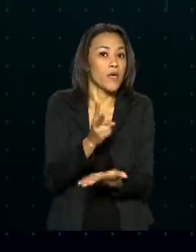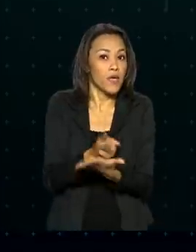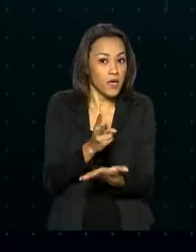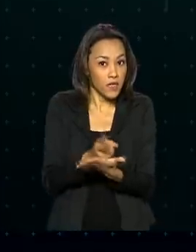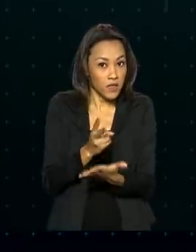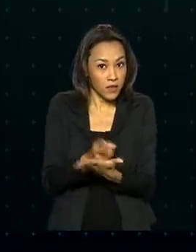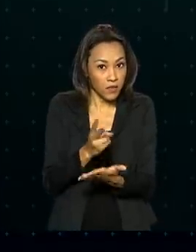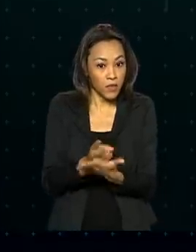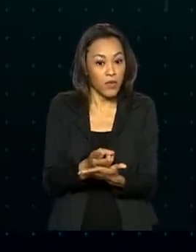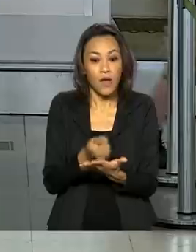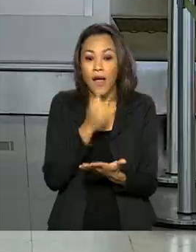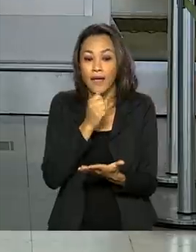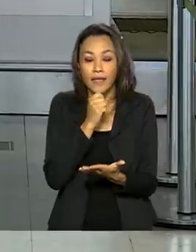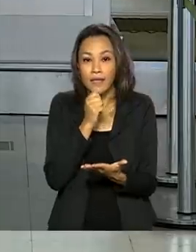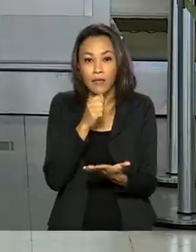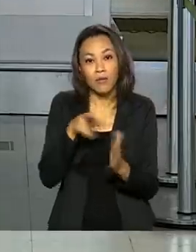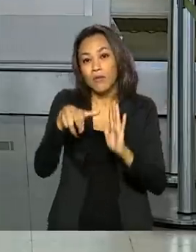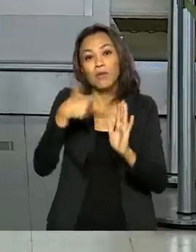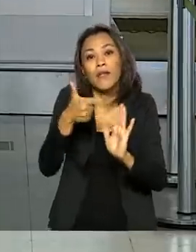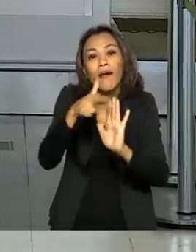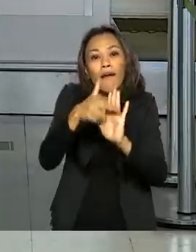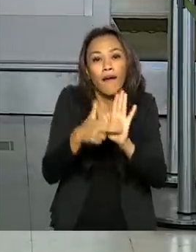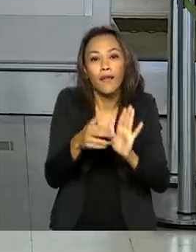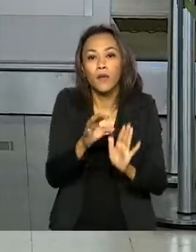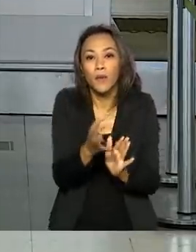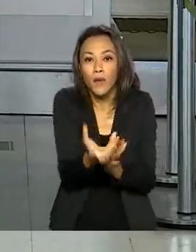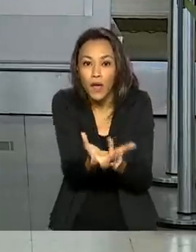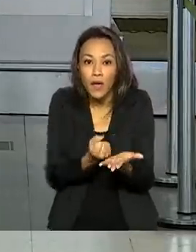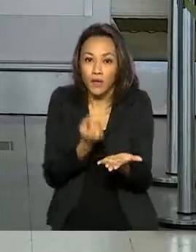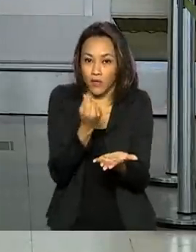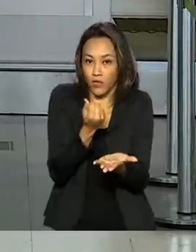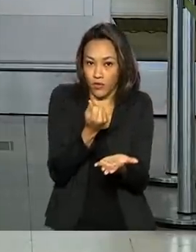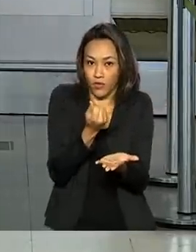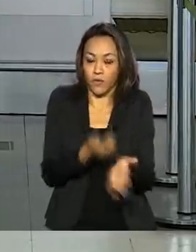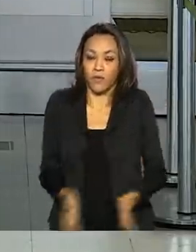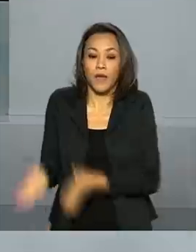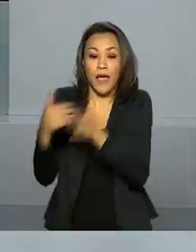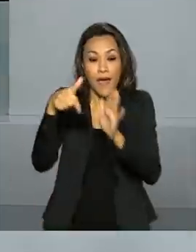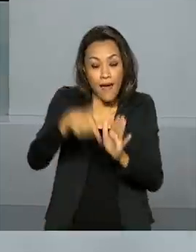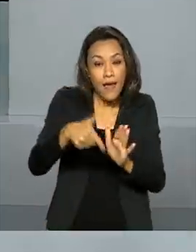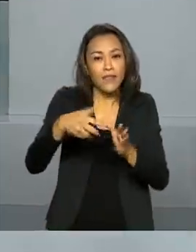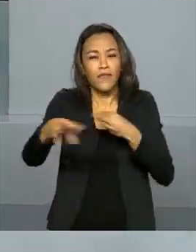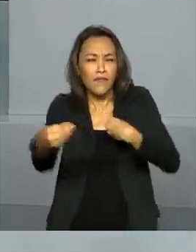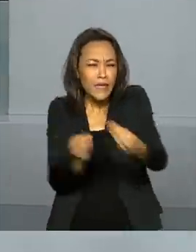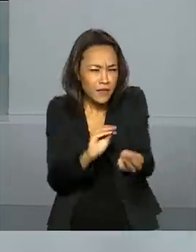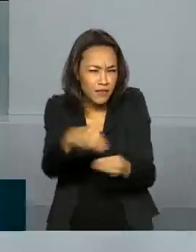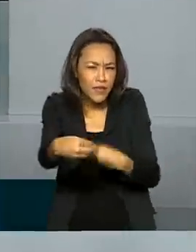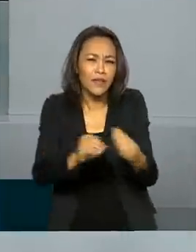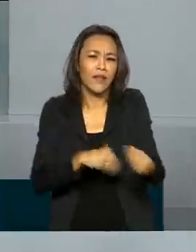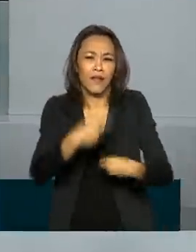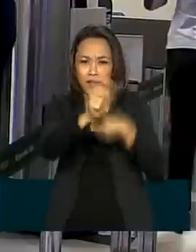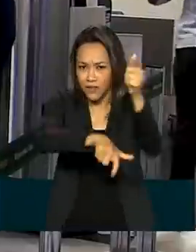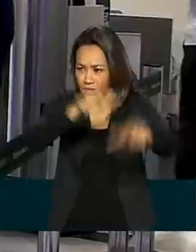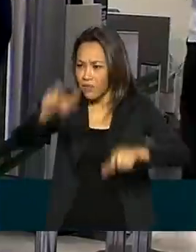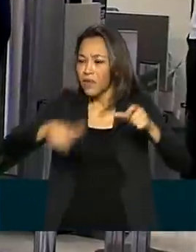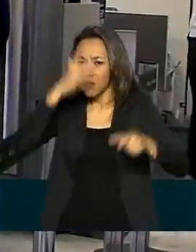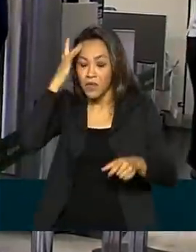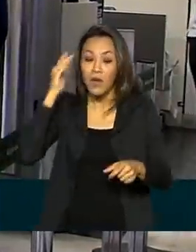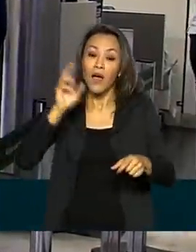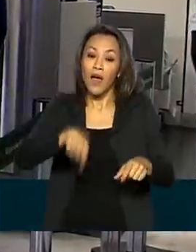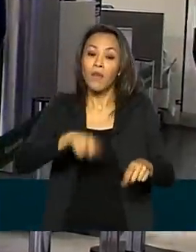tipo não reembolsável. Essa flexibilidade que foi estendida ao consumidor é uma segurança diante de possíveis